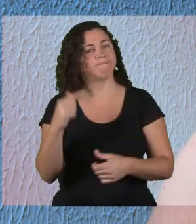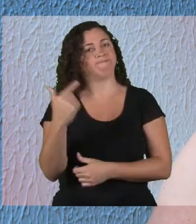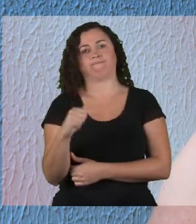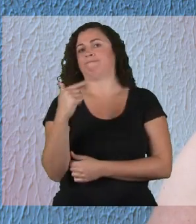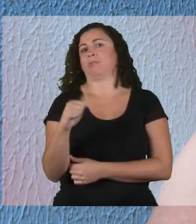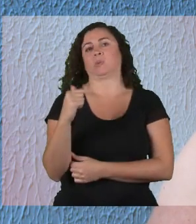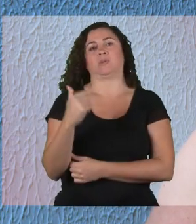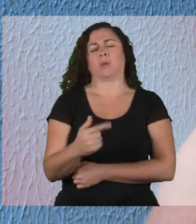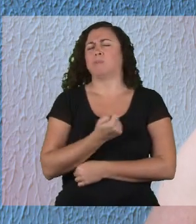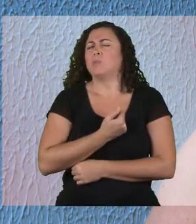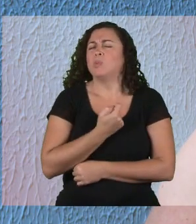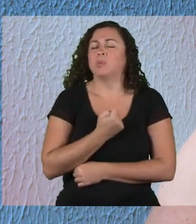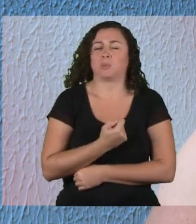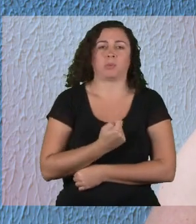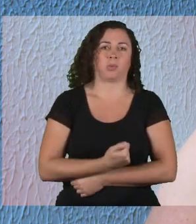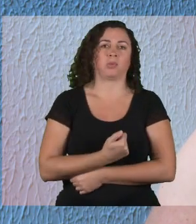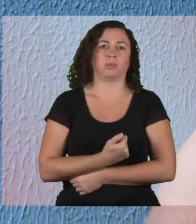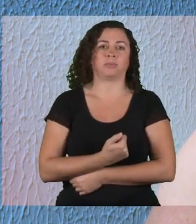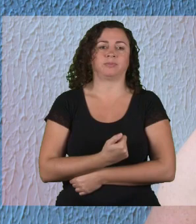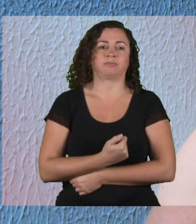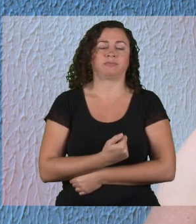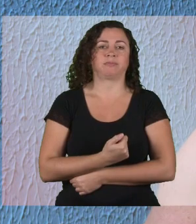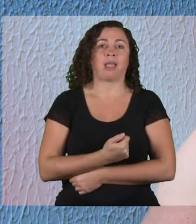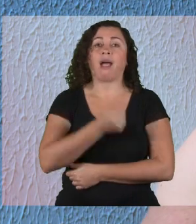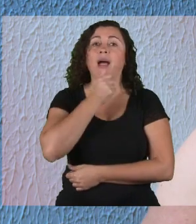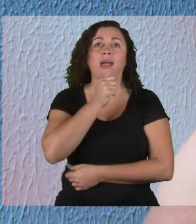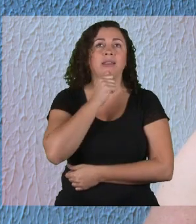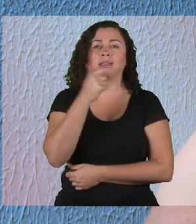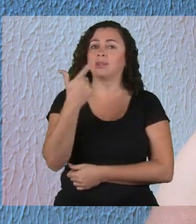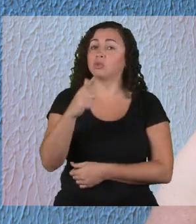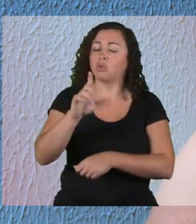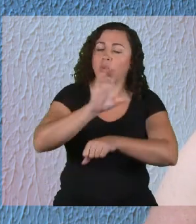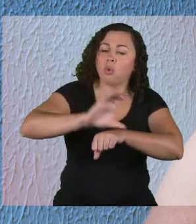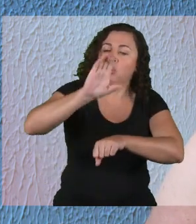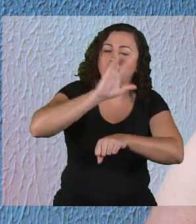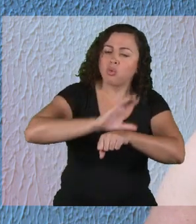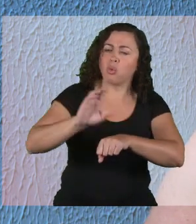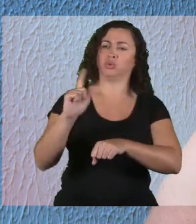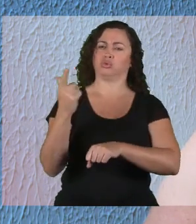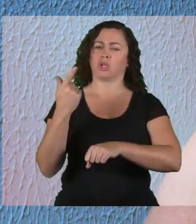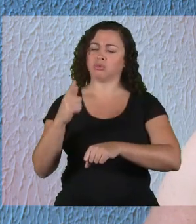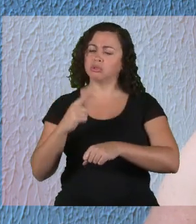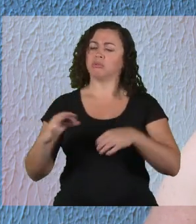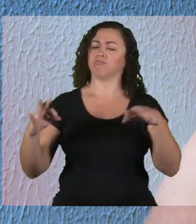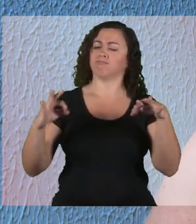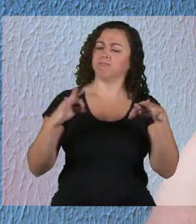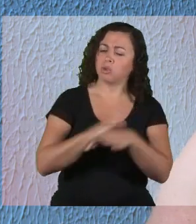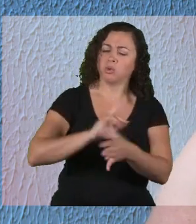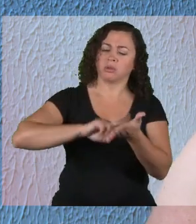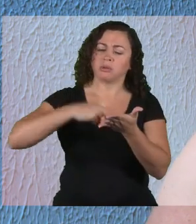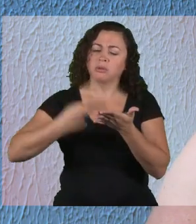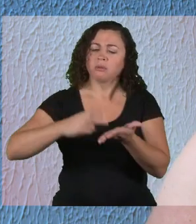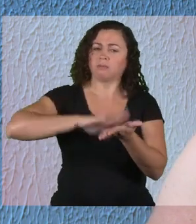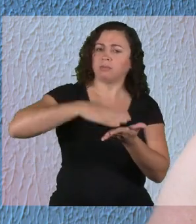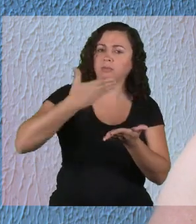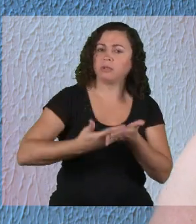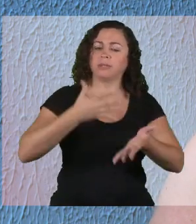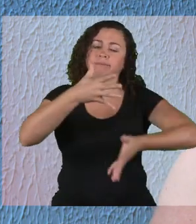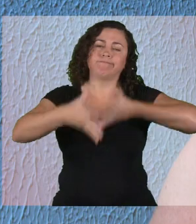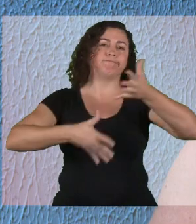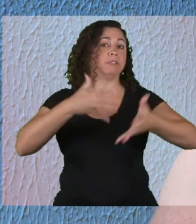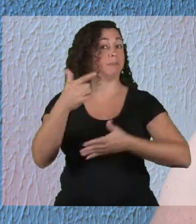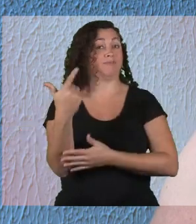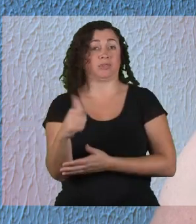Nós não temos ainda cursos consolidados de graduação, tradução, intérprete